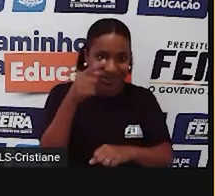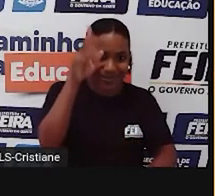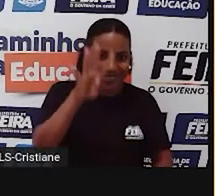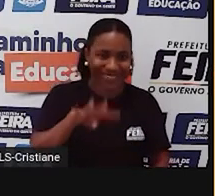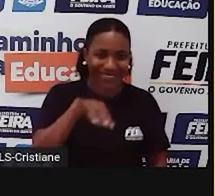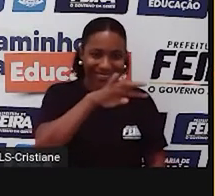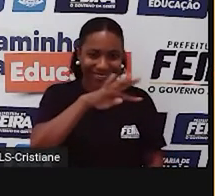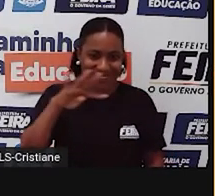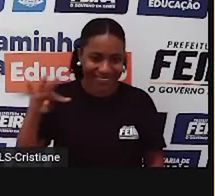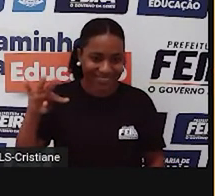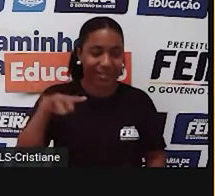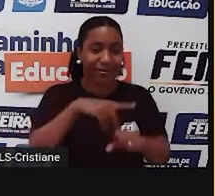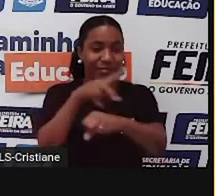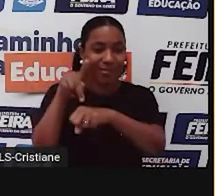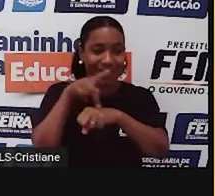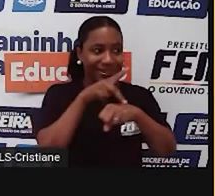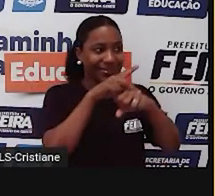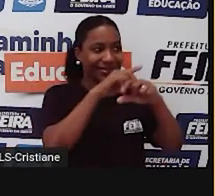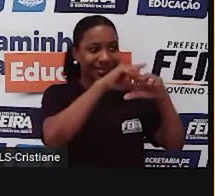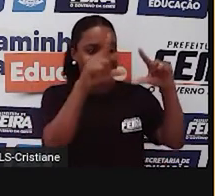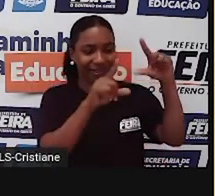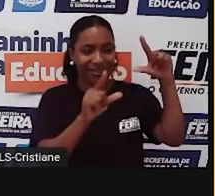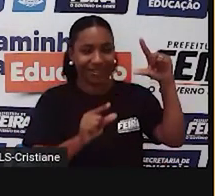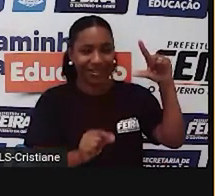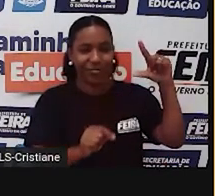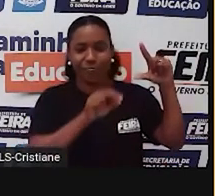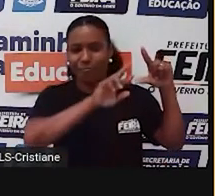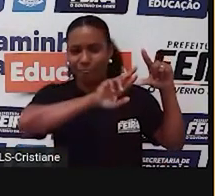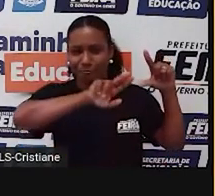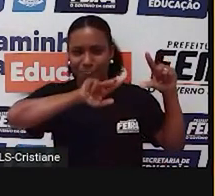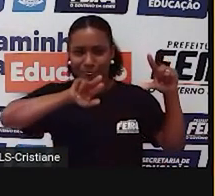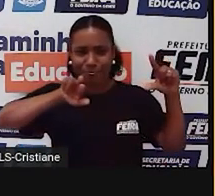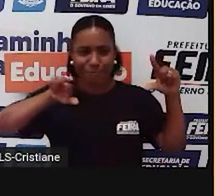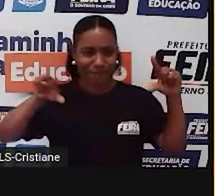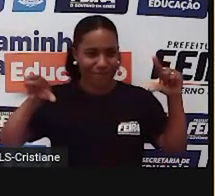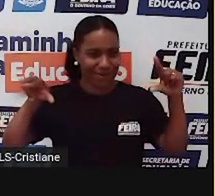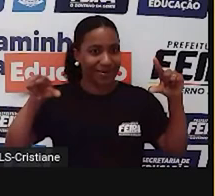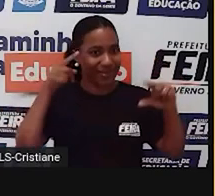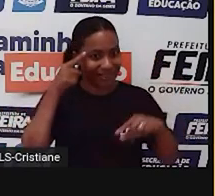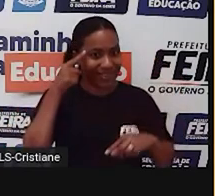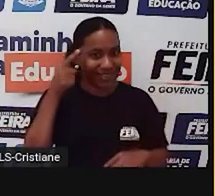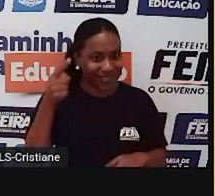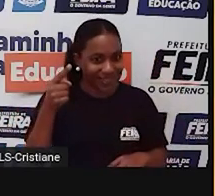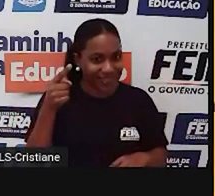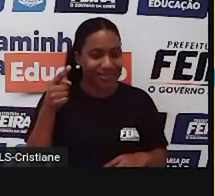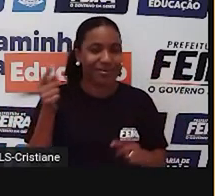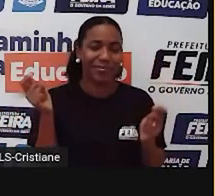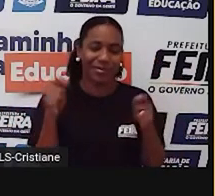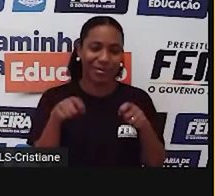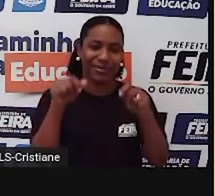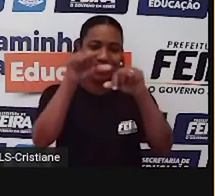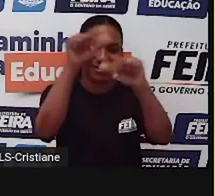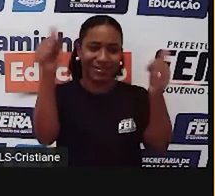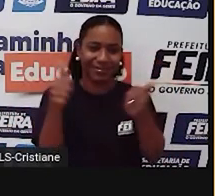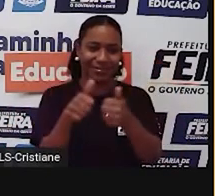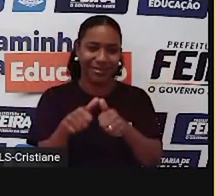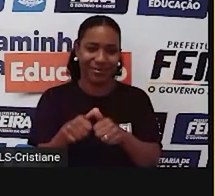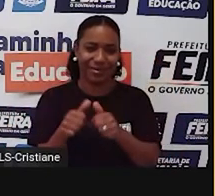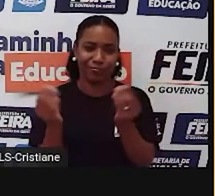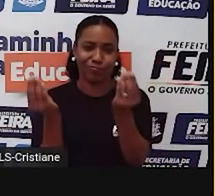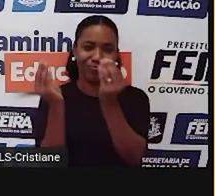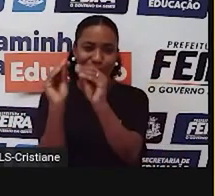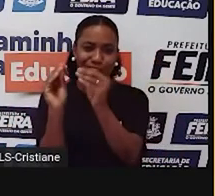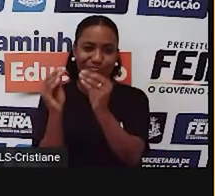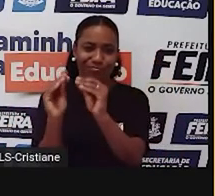dos países africanos que falam inglês como língua oficial. E logo depois, você conseguiu